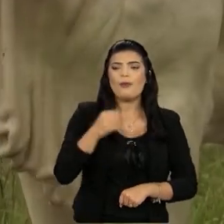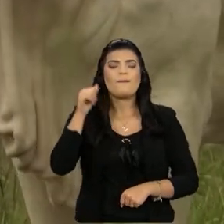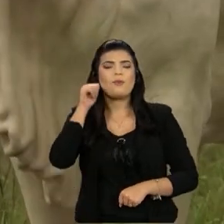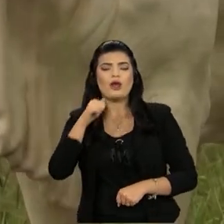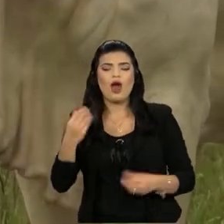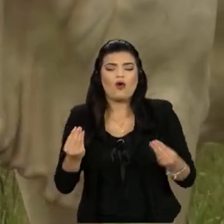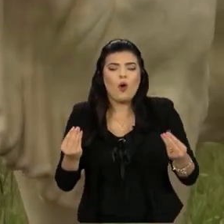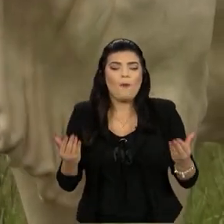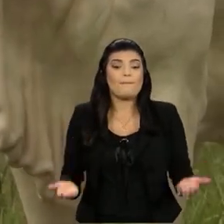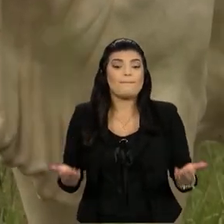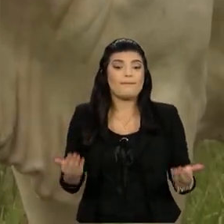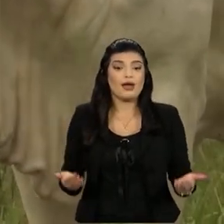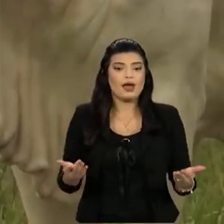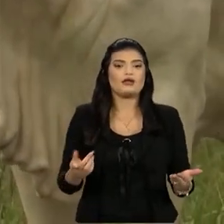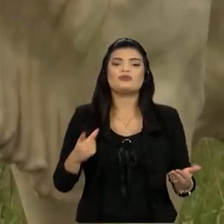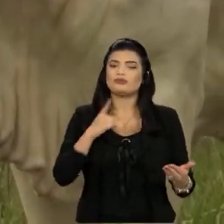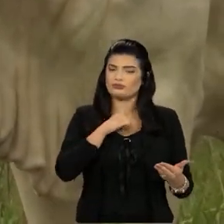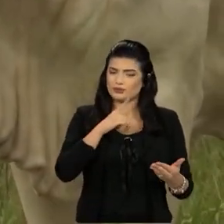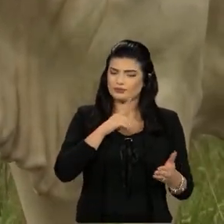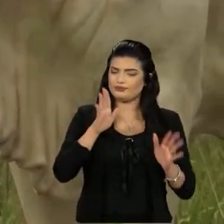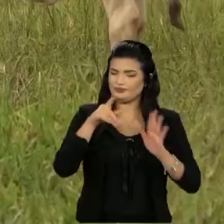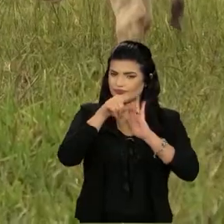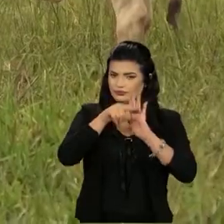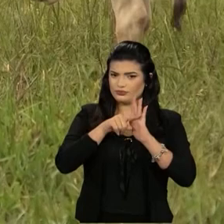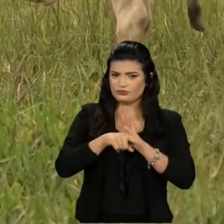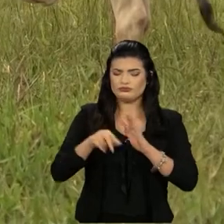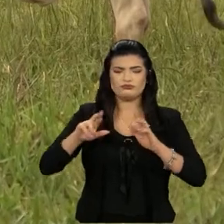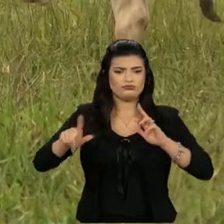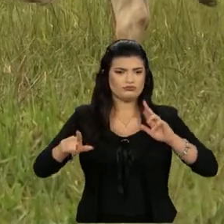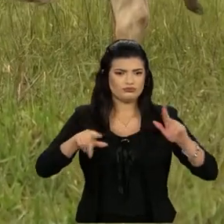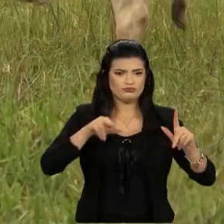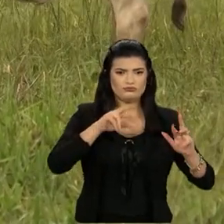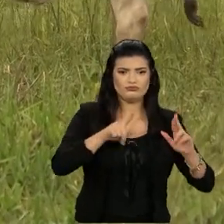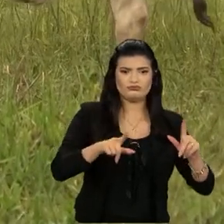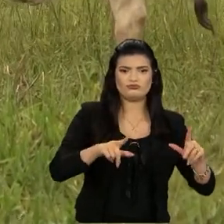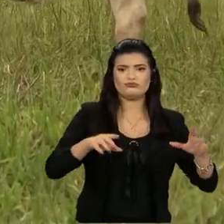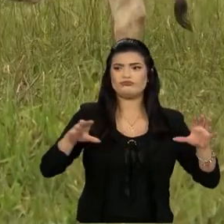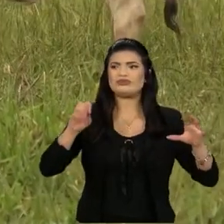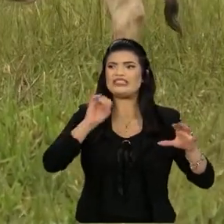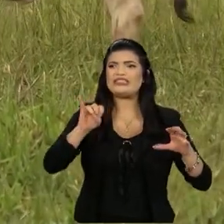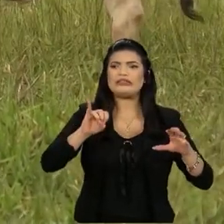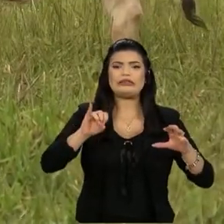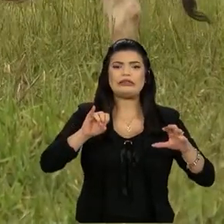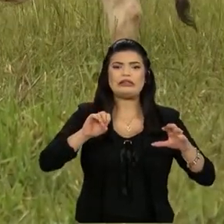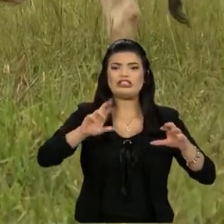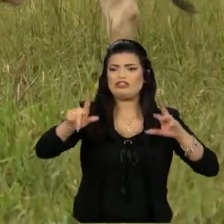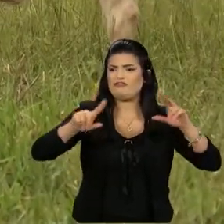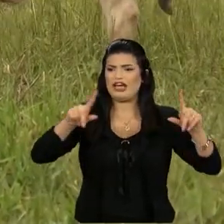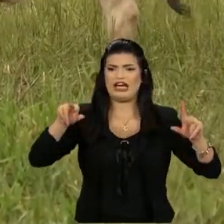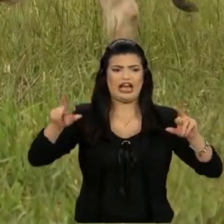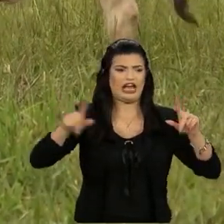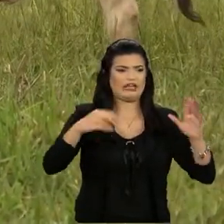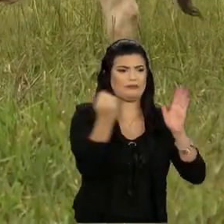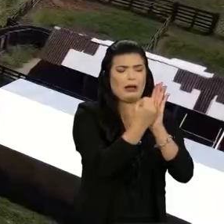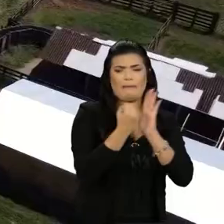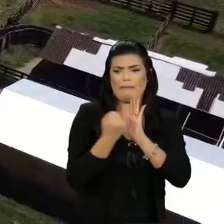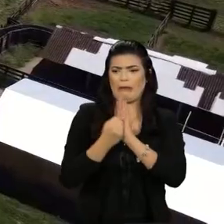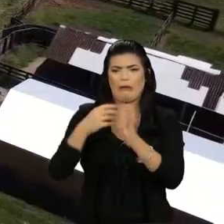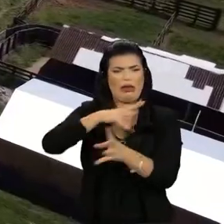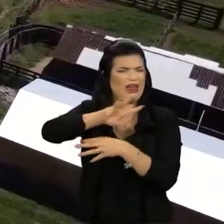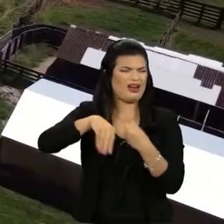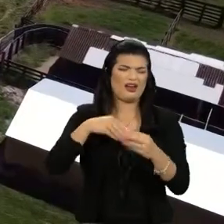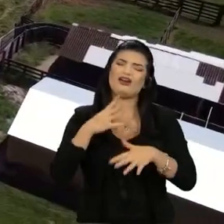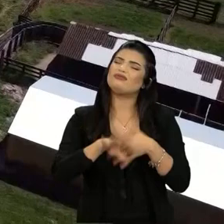Já existem vários das literaturas, mas às você pega animais de diferentes rebanhos, então é complicado. Então, aqui, o estudo está nos mostrando,